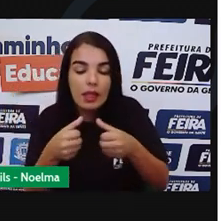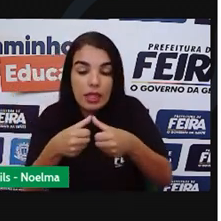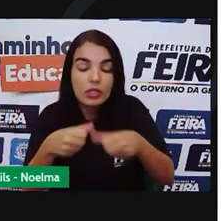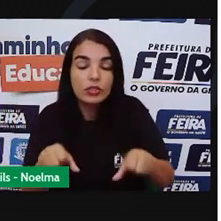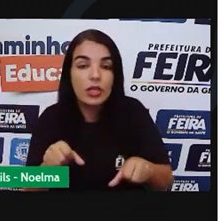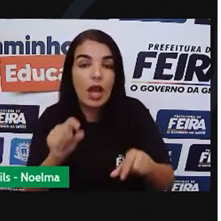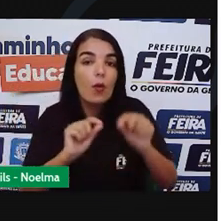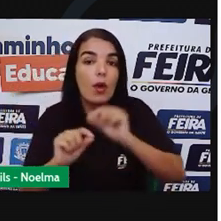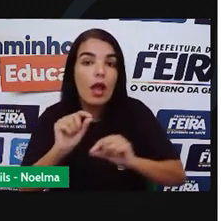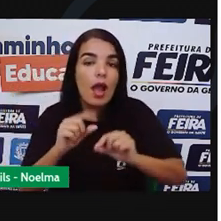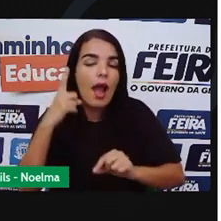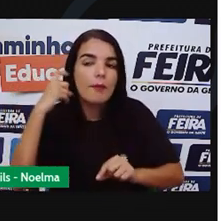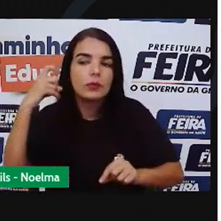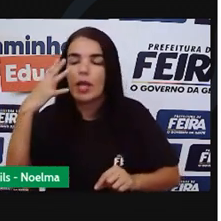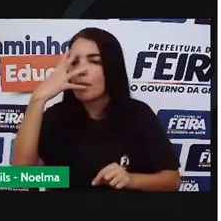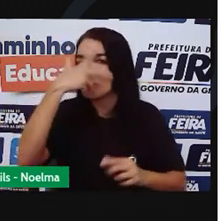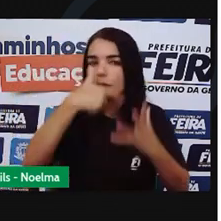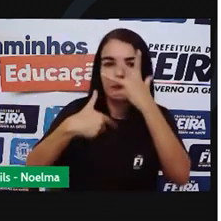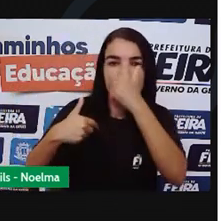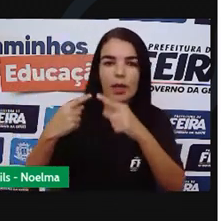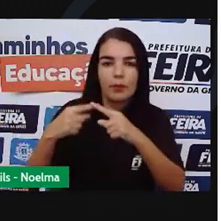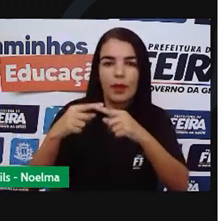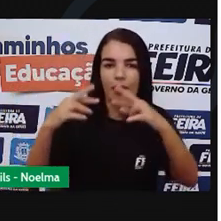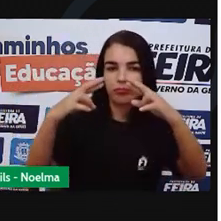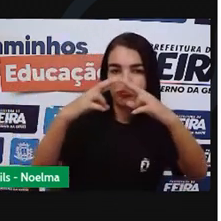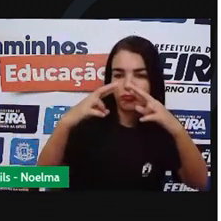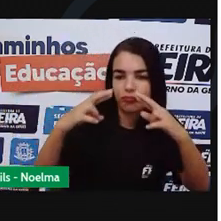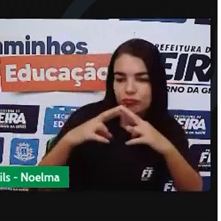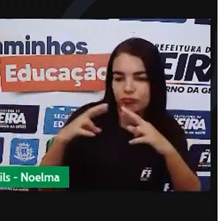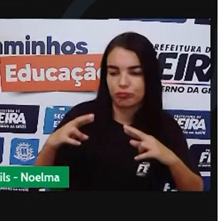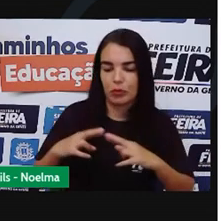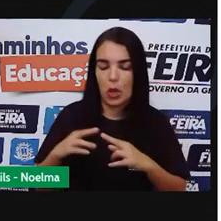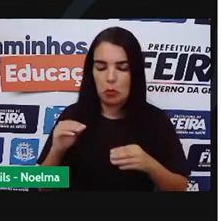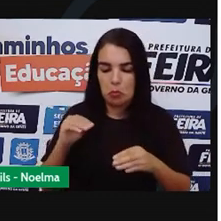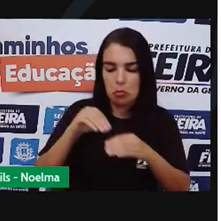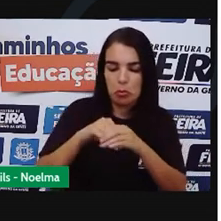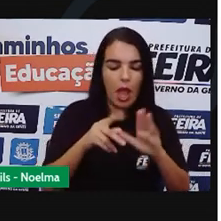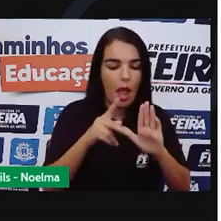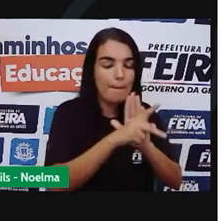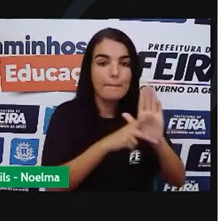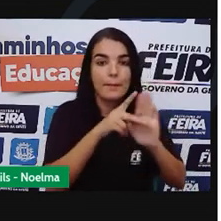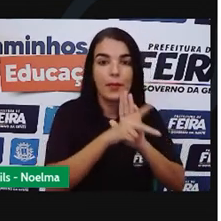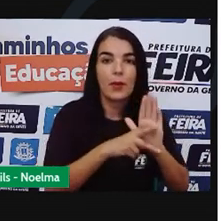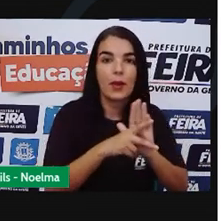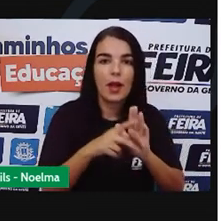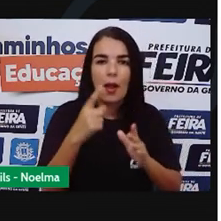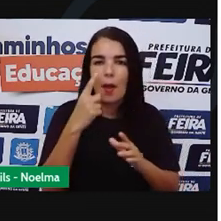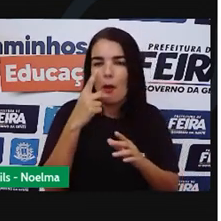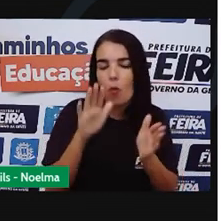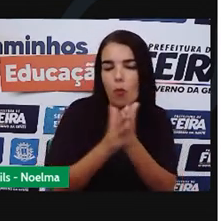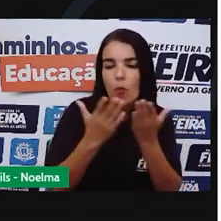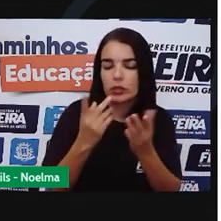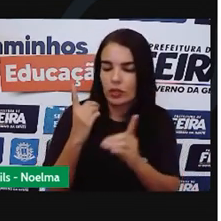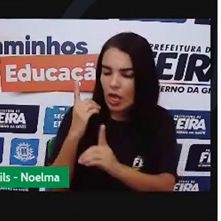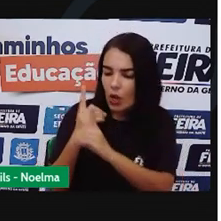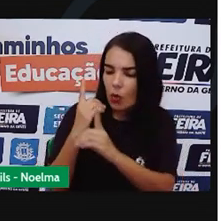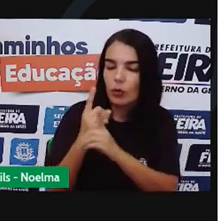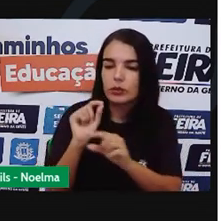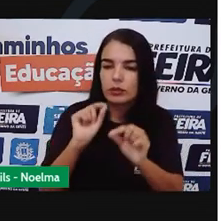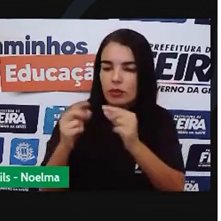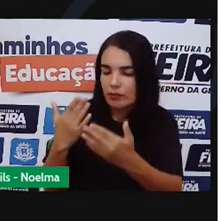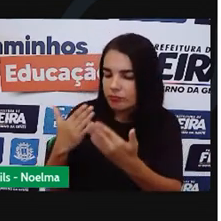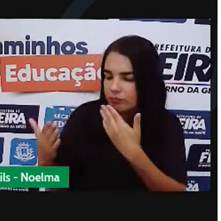gente consegue Perceber as rimas E as aliterações Nos poemas Quando a gente Quando a Semelhanças Sonoras